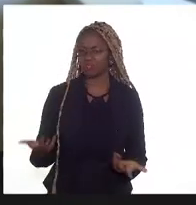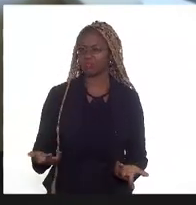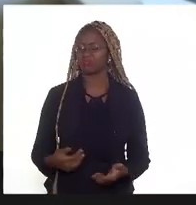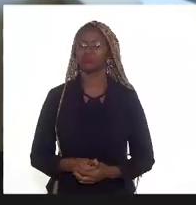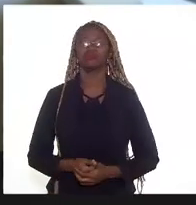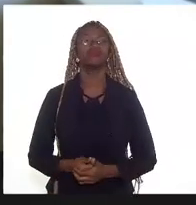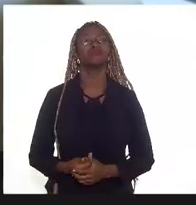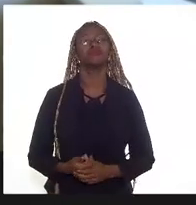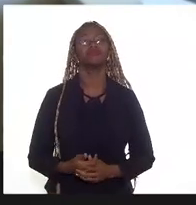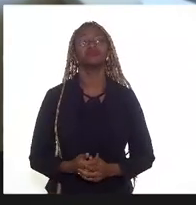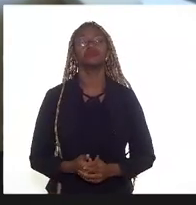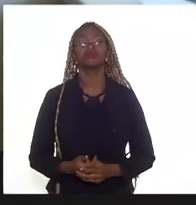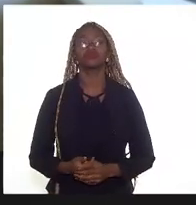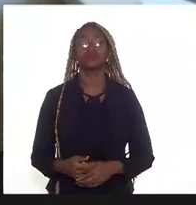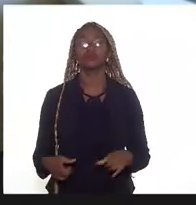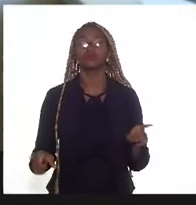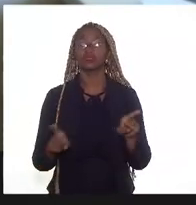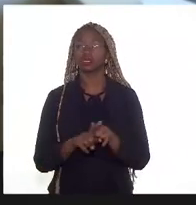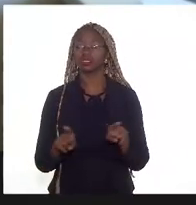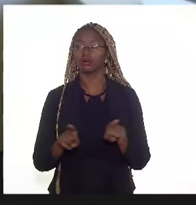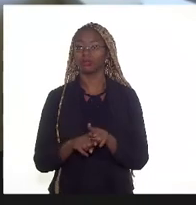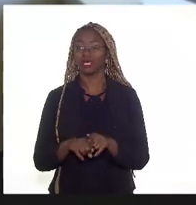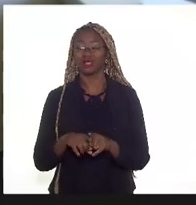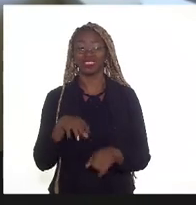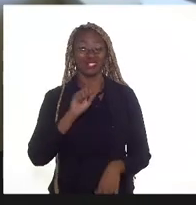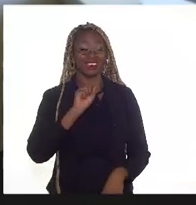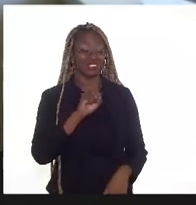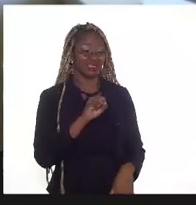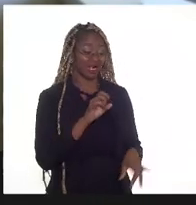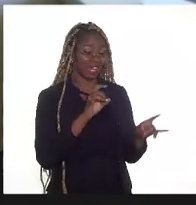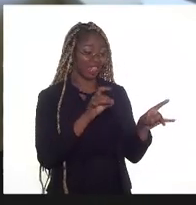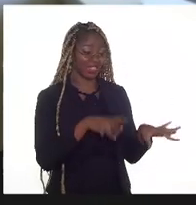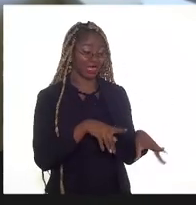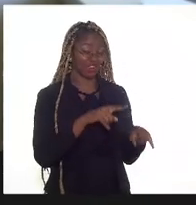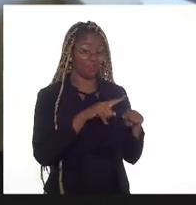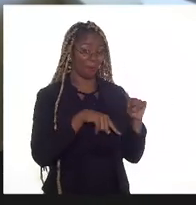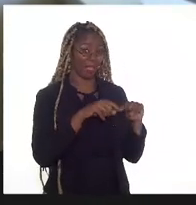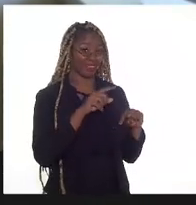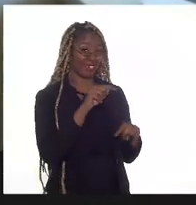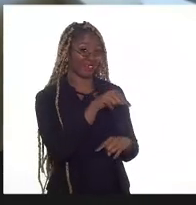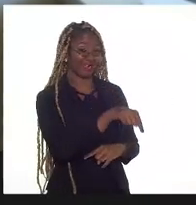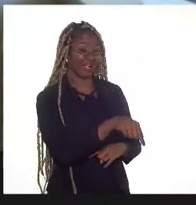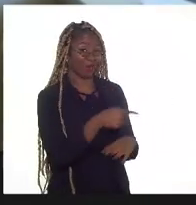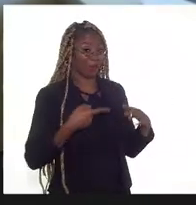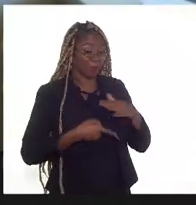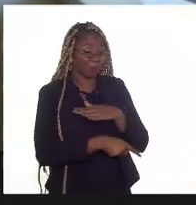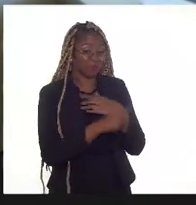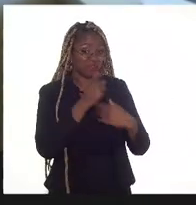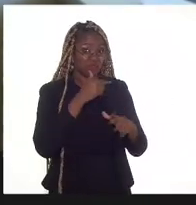E se ela largou o material no fundo, se a gente